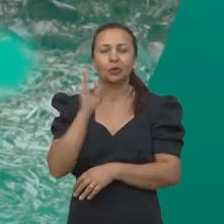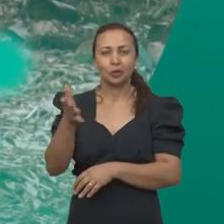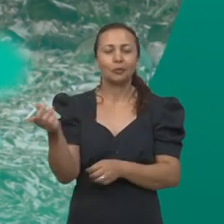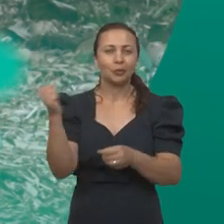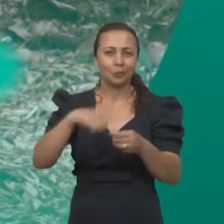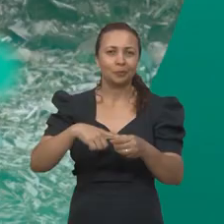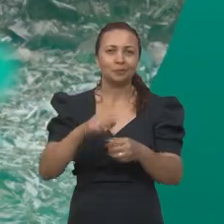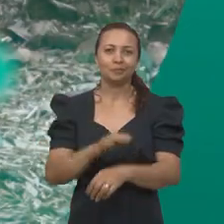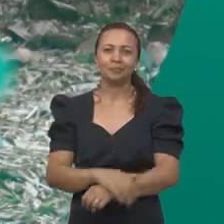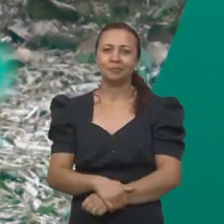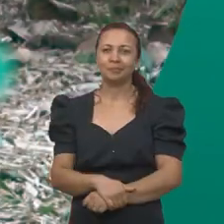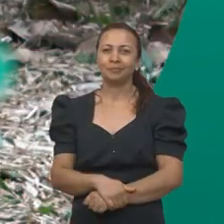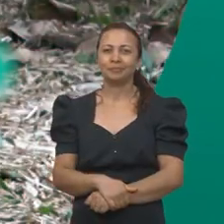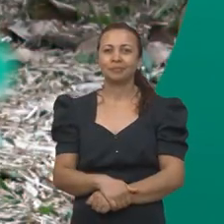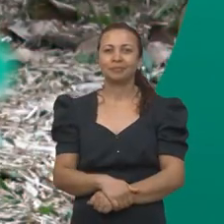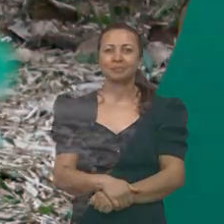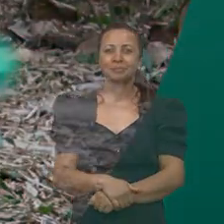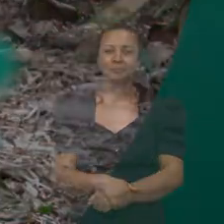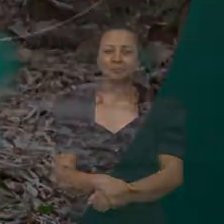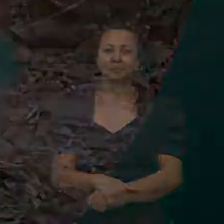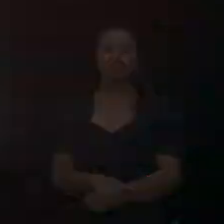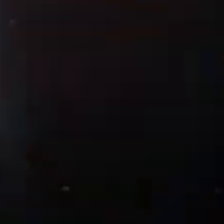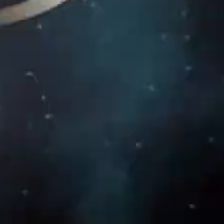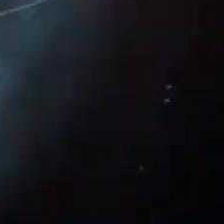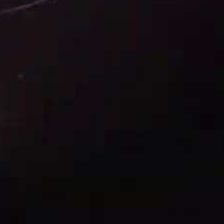matemática. A gente volta já já.